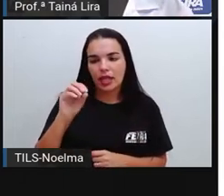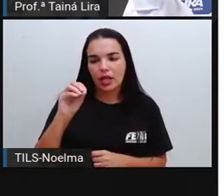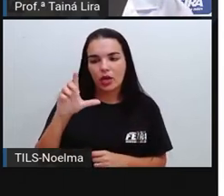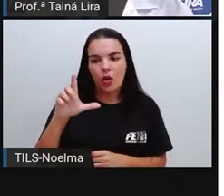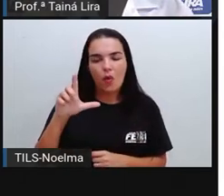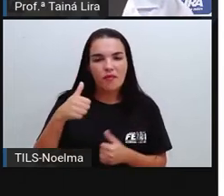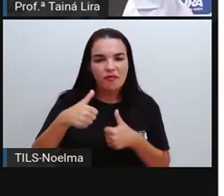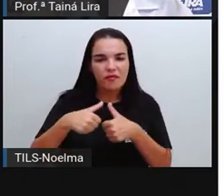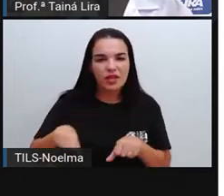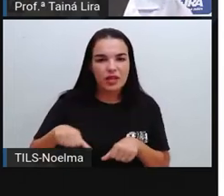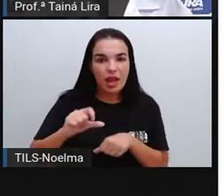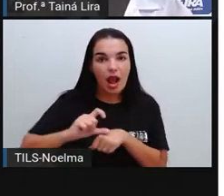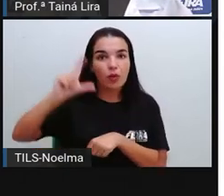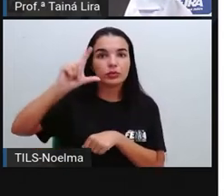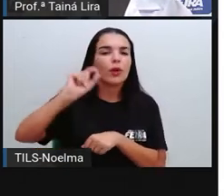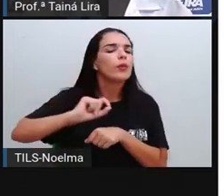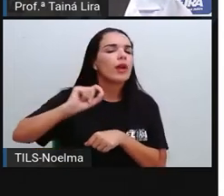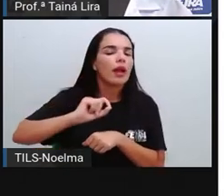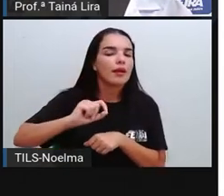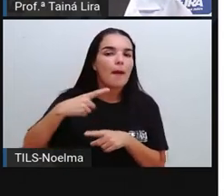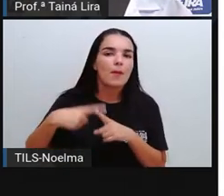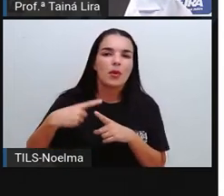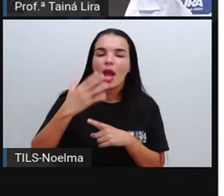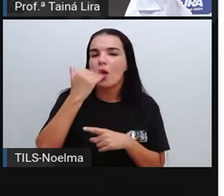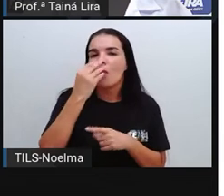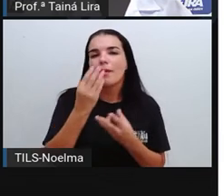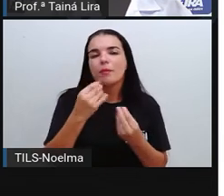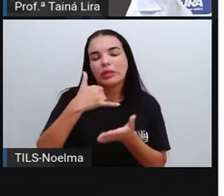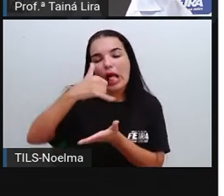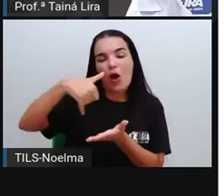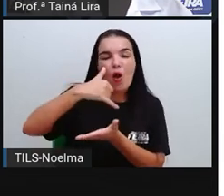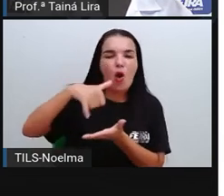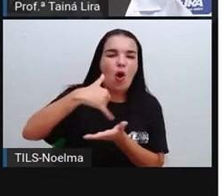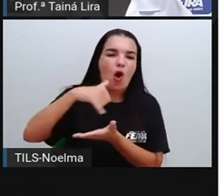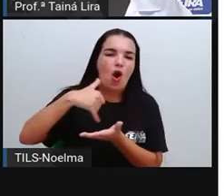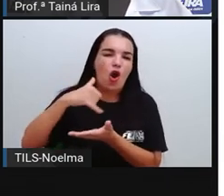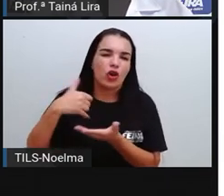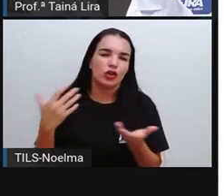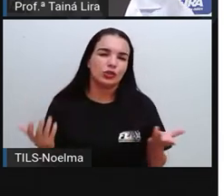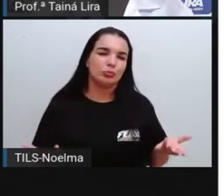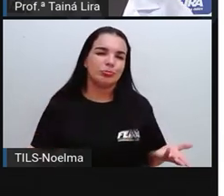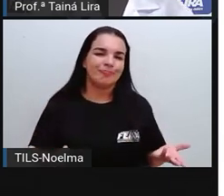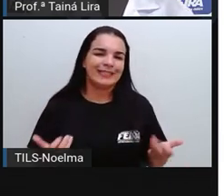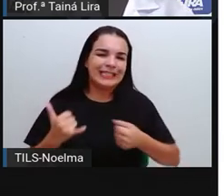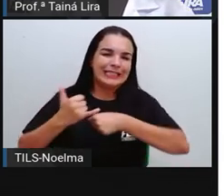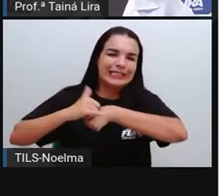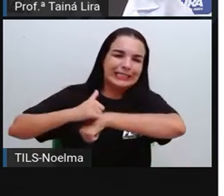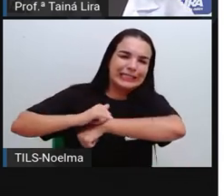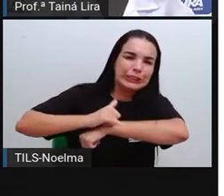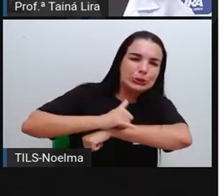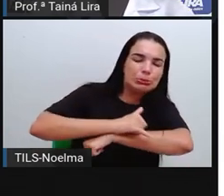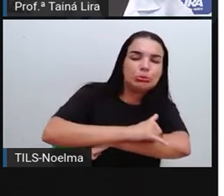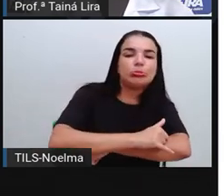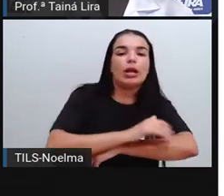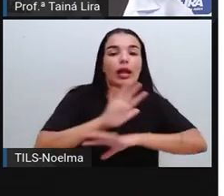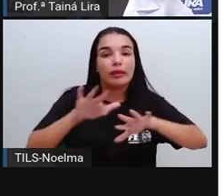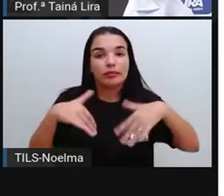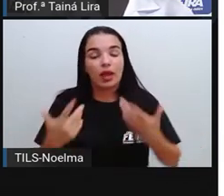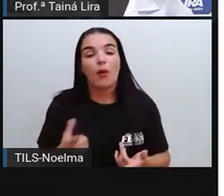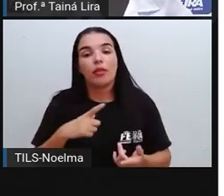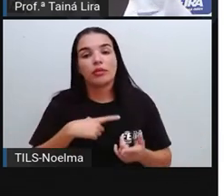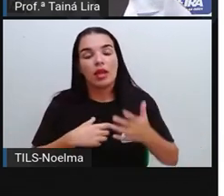gordura. Então, é, alguns, esses alimentos industrializados, né, muitas vezes ele tem